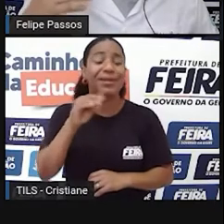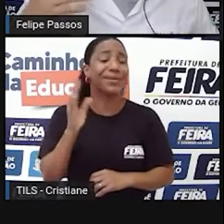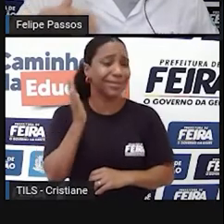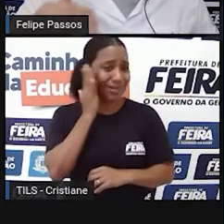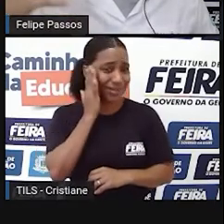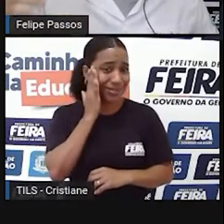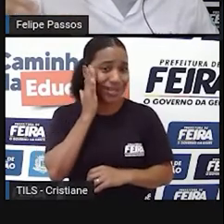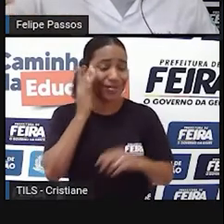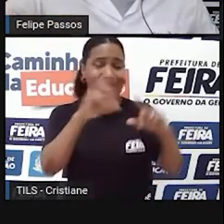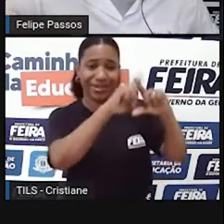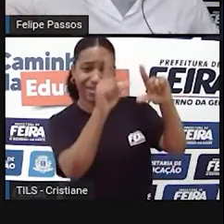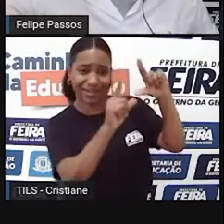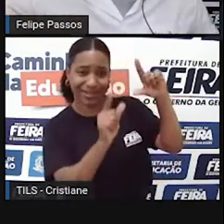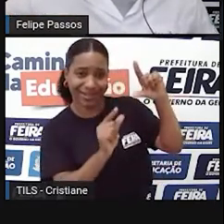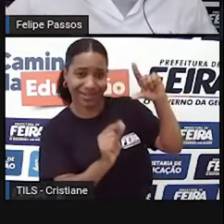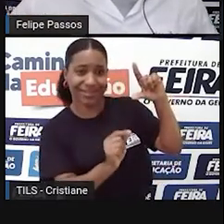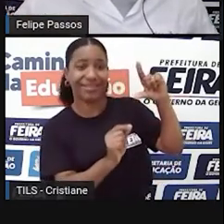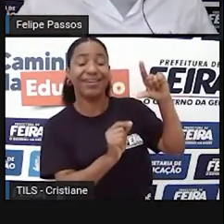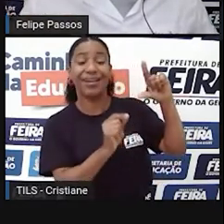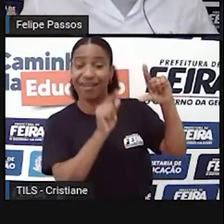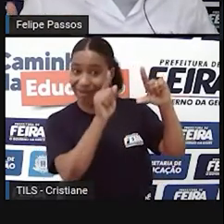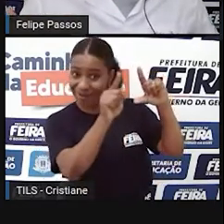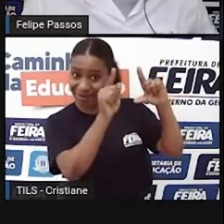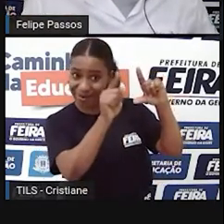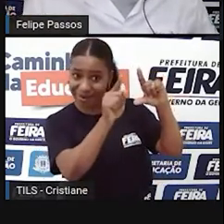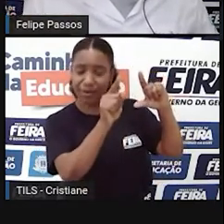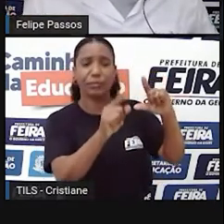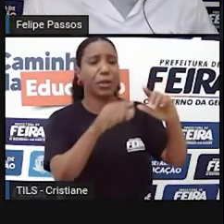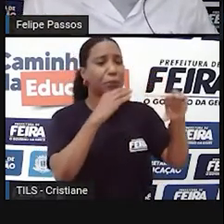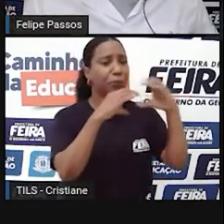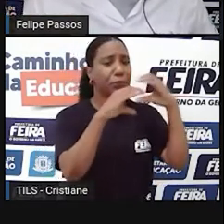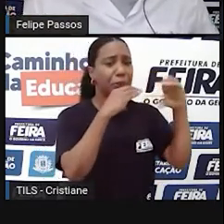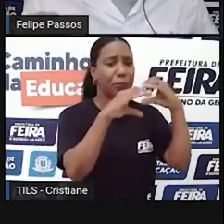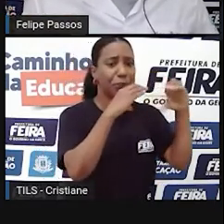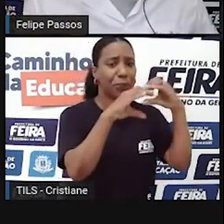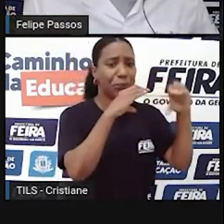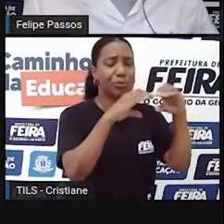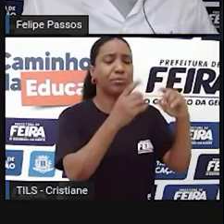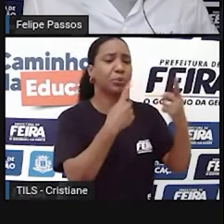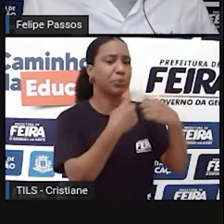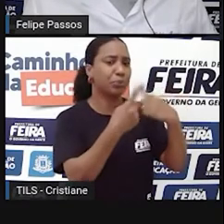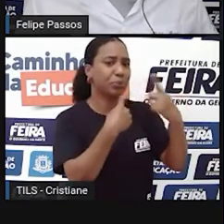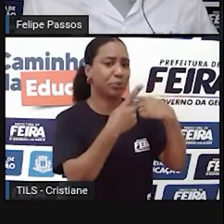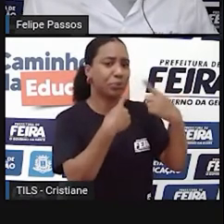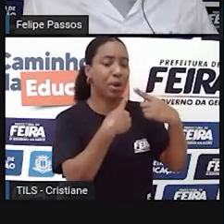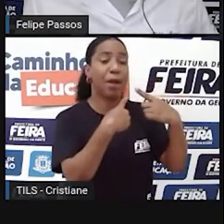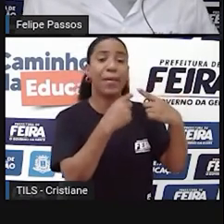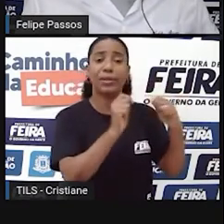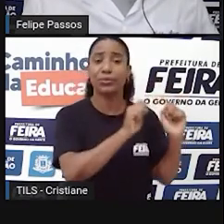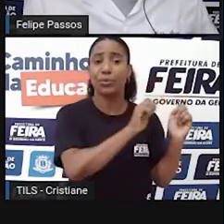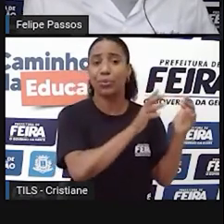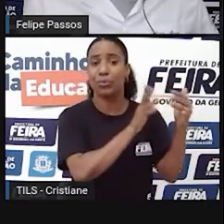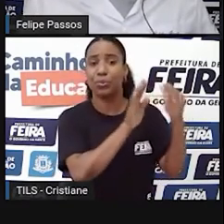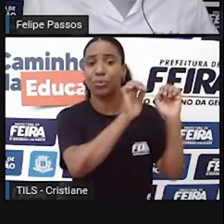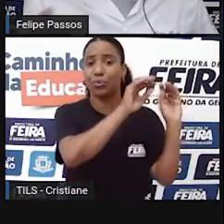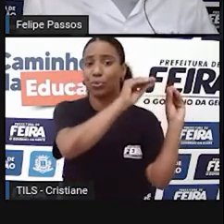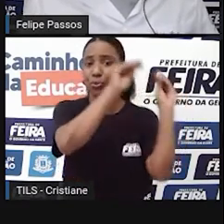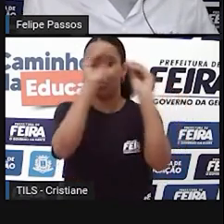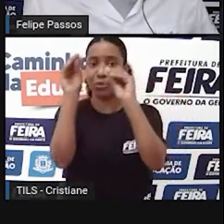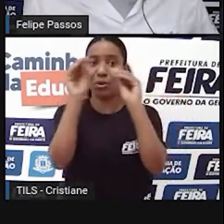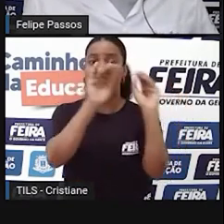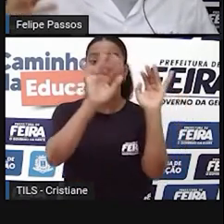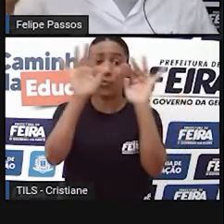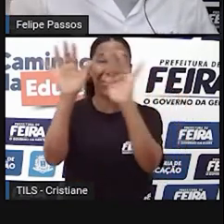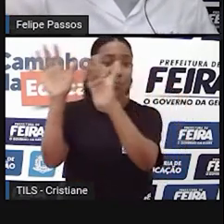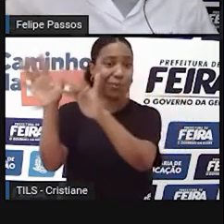Só que quanto mais diferentes eram os lugares onde o ser humano ia chegando, ele ia aprendendo novas palavras. Por exemplo, chegou